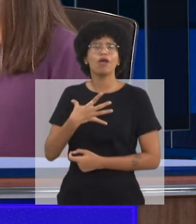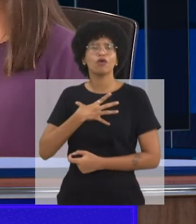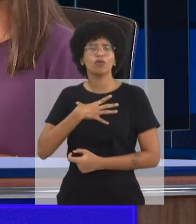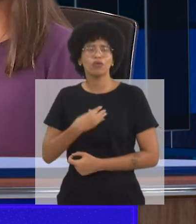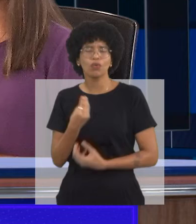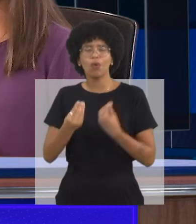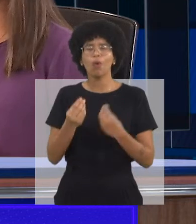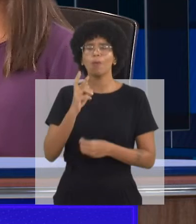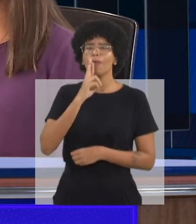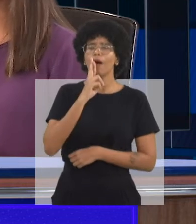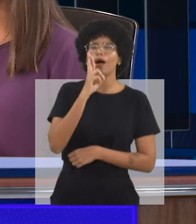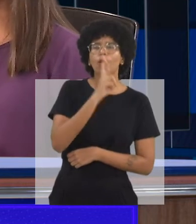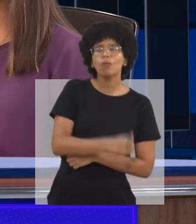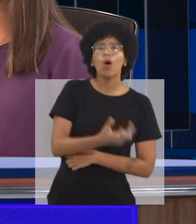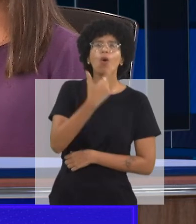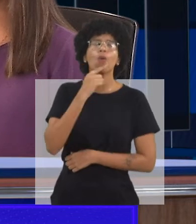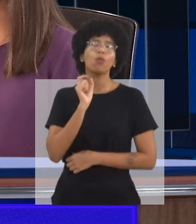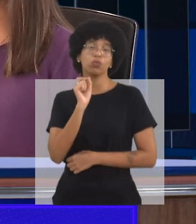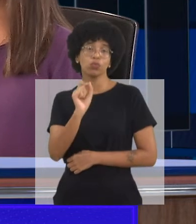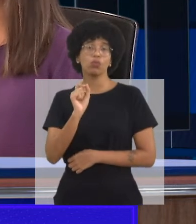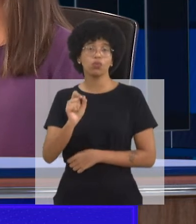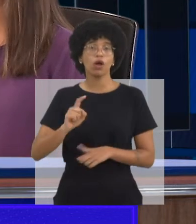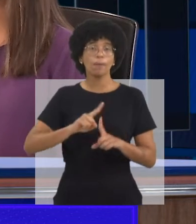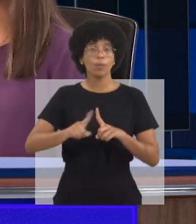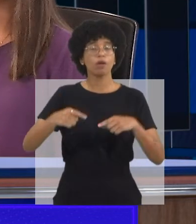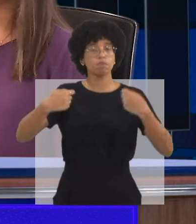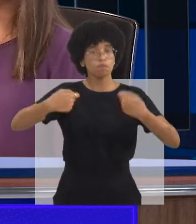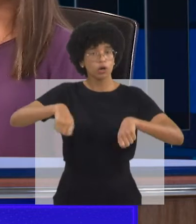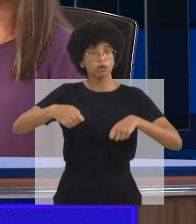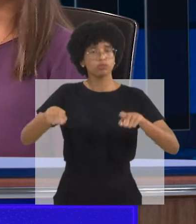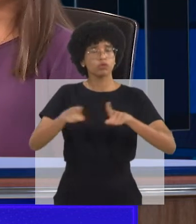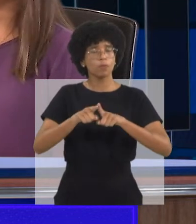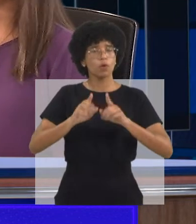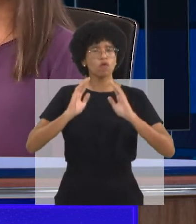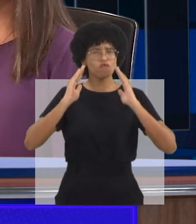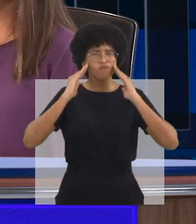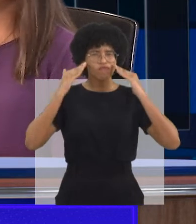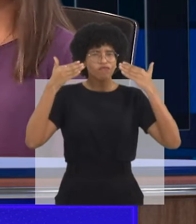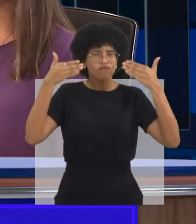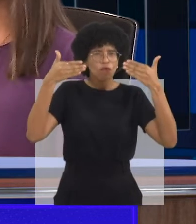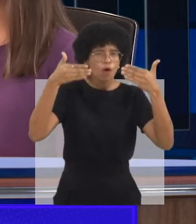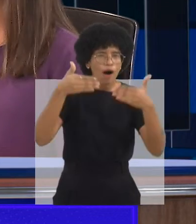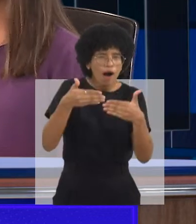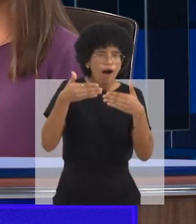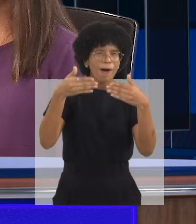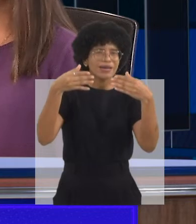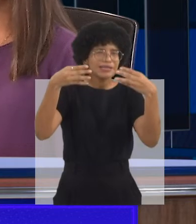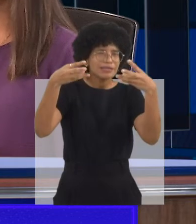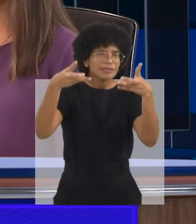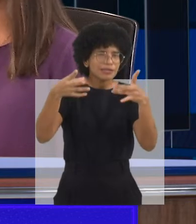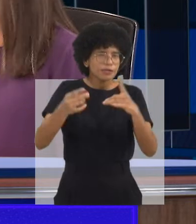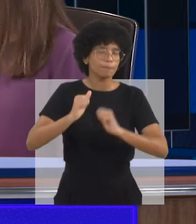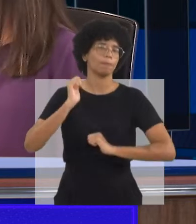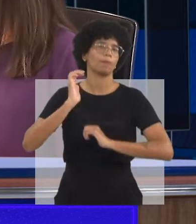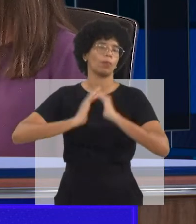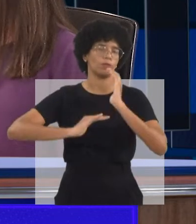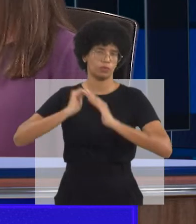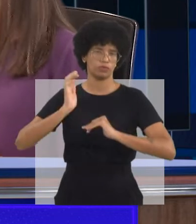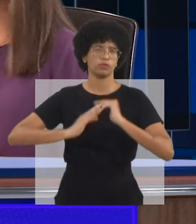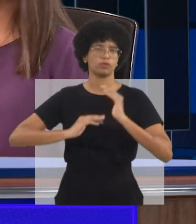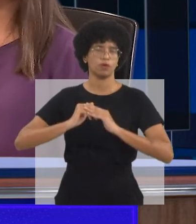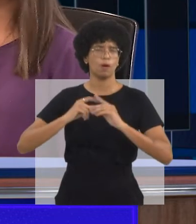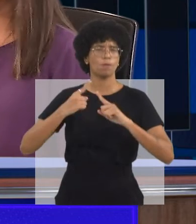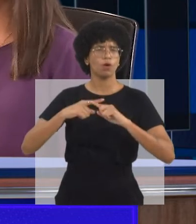acho que o pai, a família, eles são os maiores especialistas no filho,